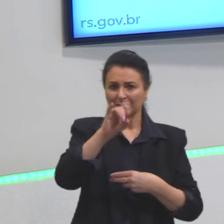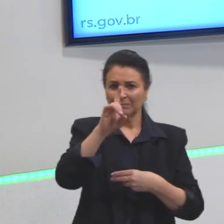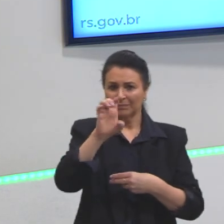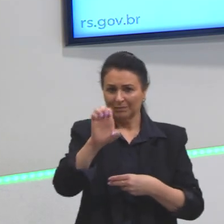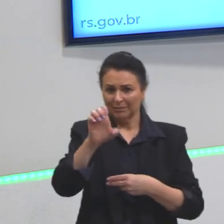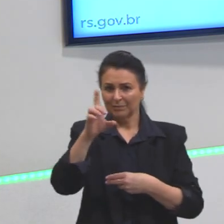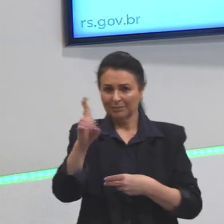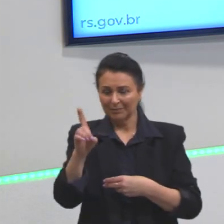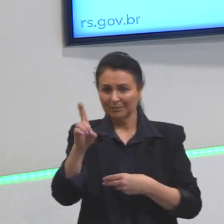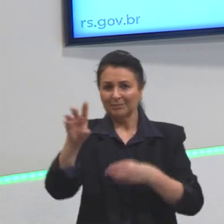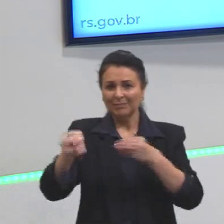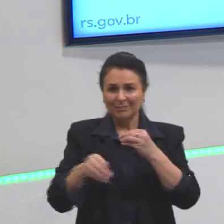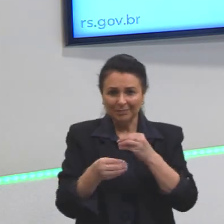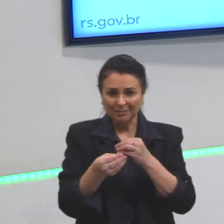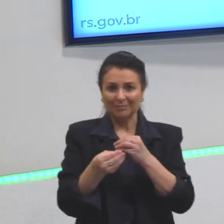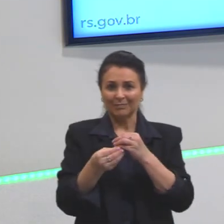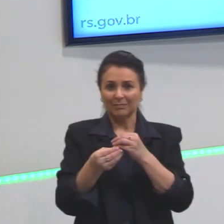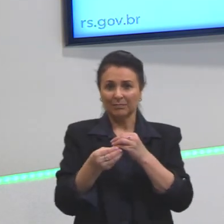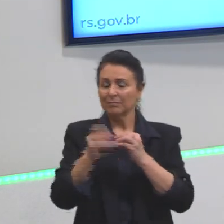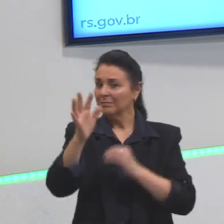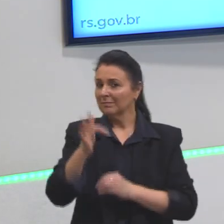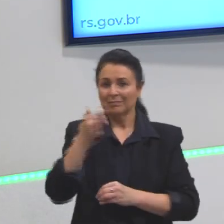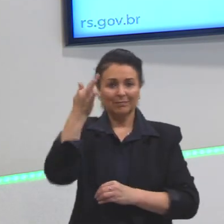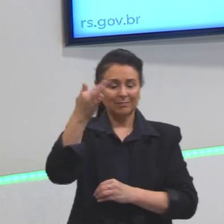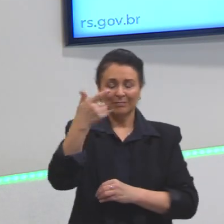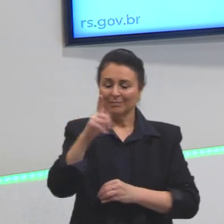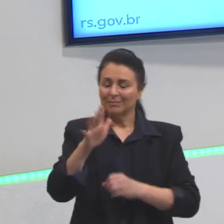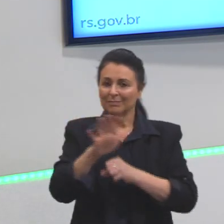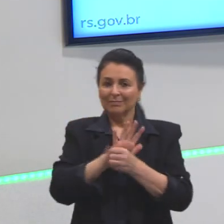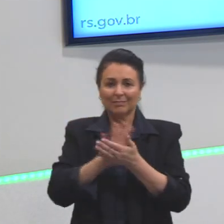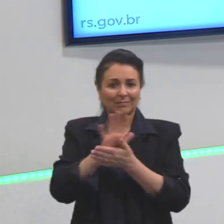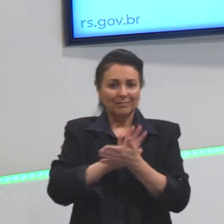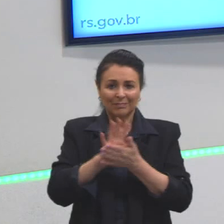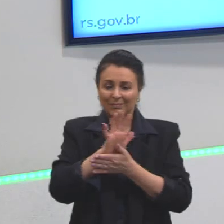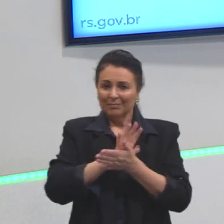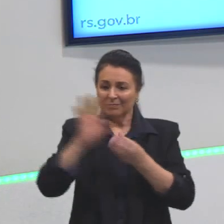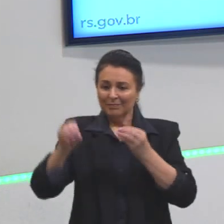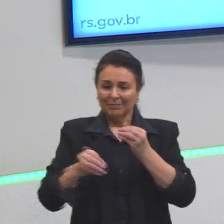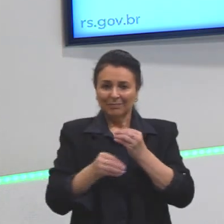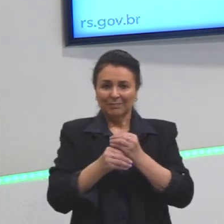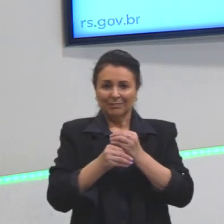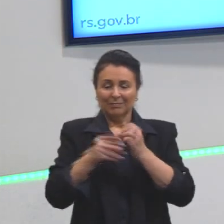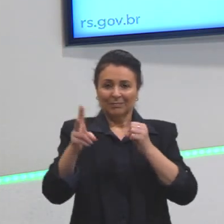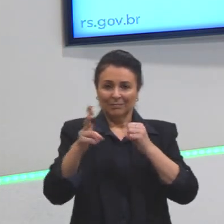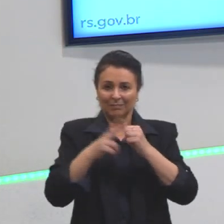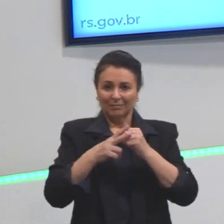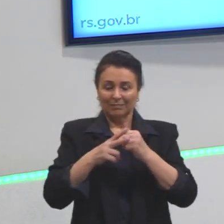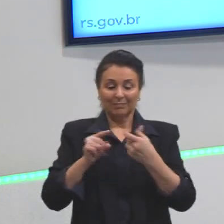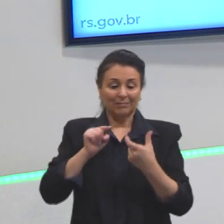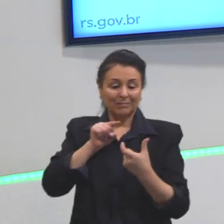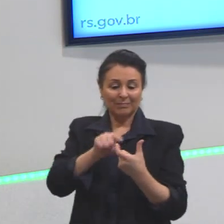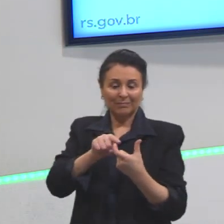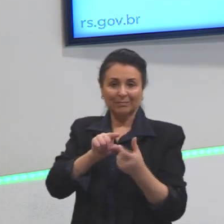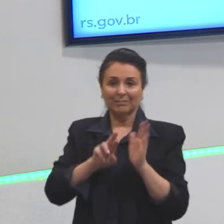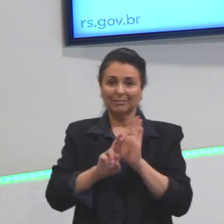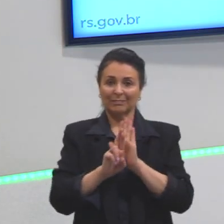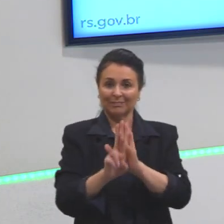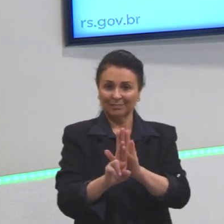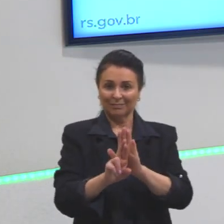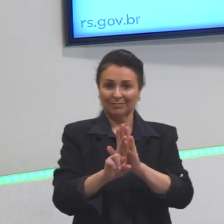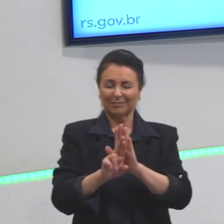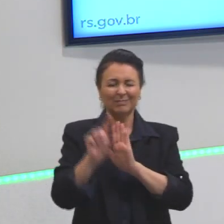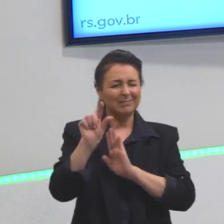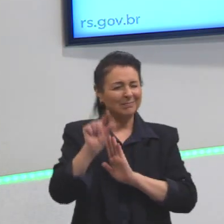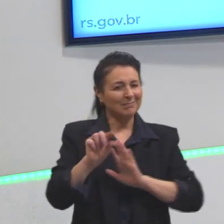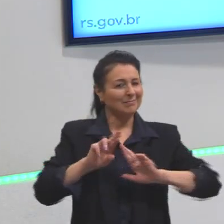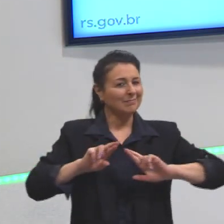Há o acréscimo. Aqui não há um acréscimo no verbo. Aqui é o acréscimo de uma palavra para representar. É um pouquinho diferente.